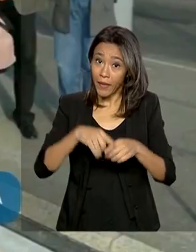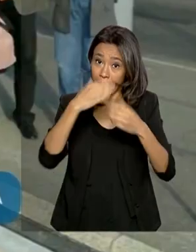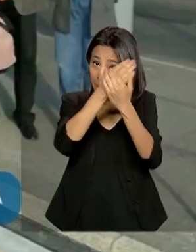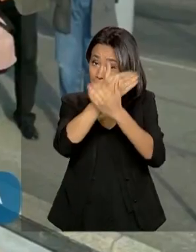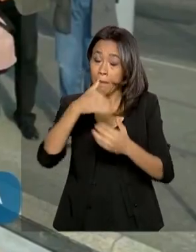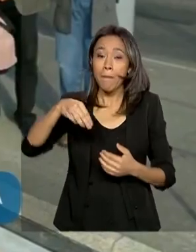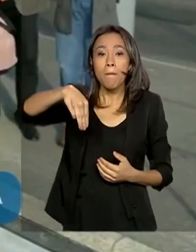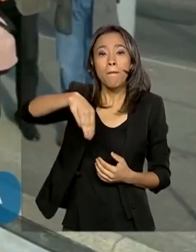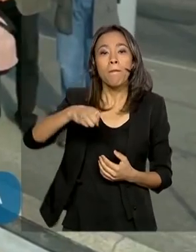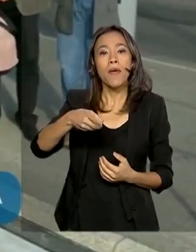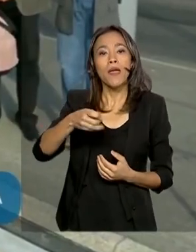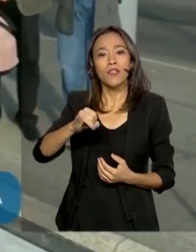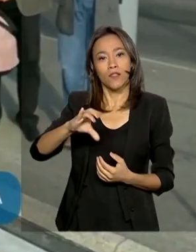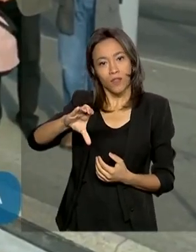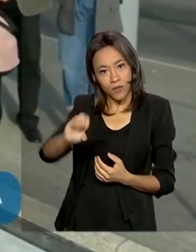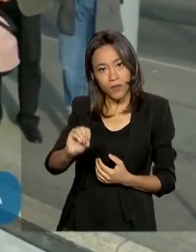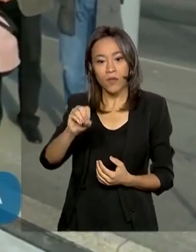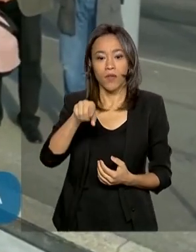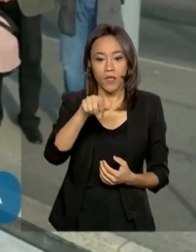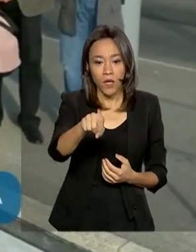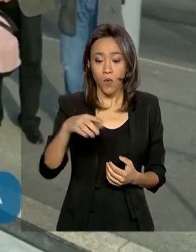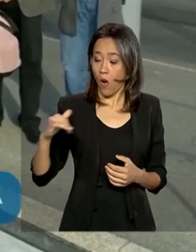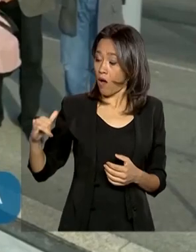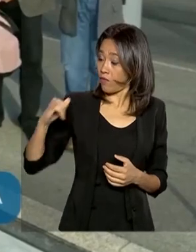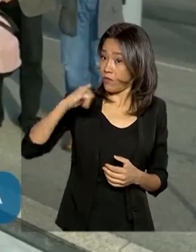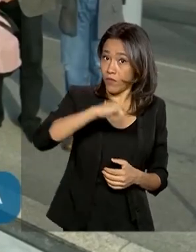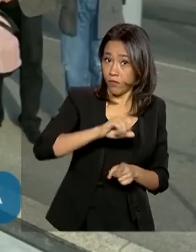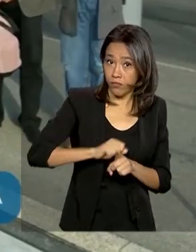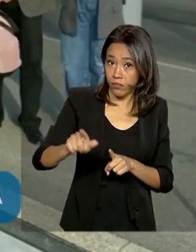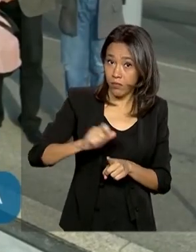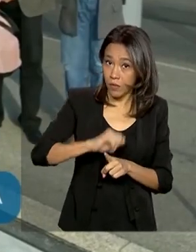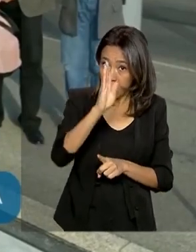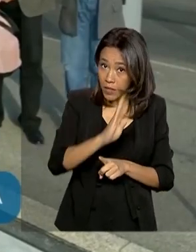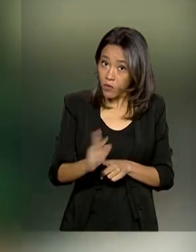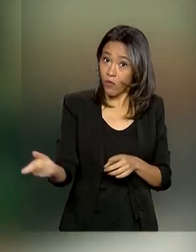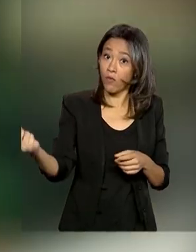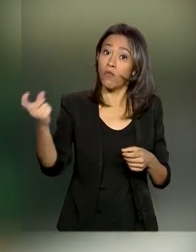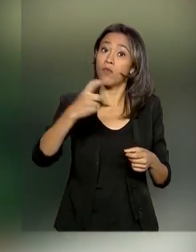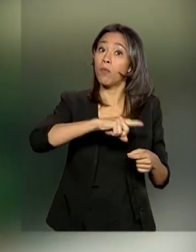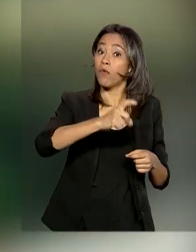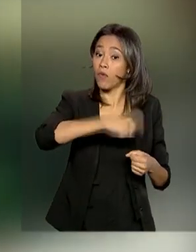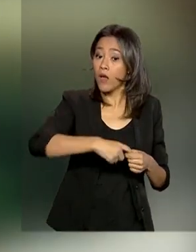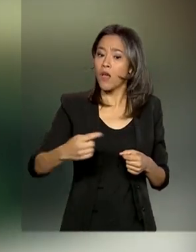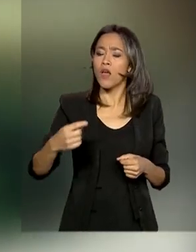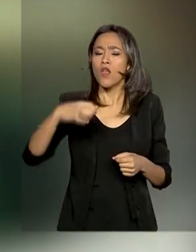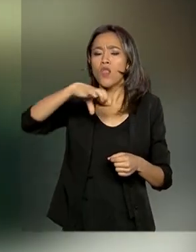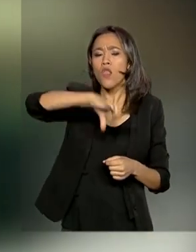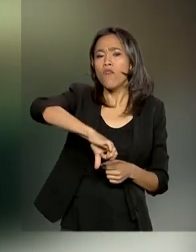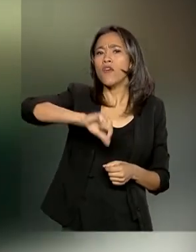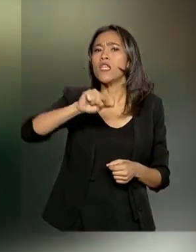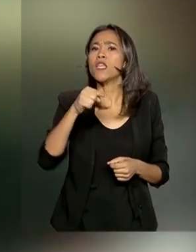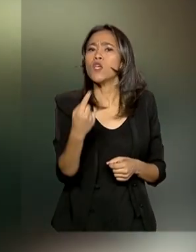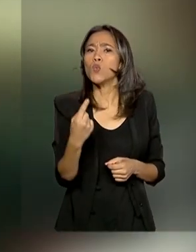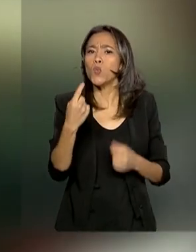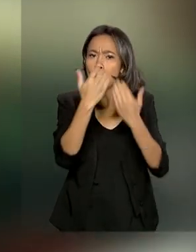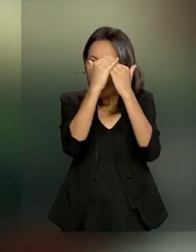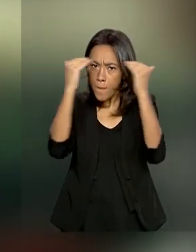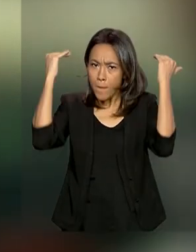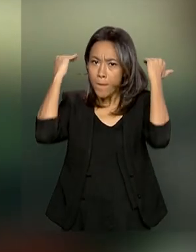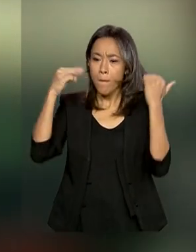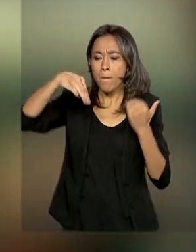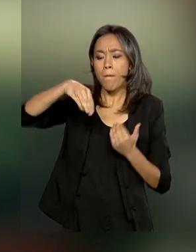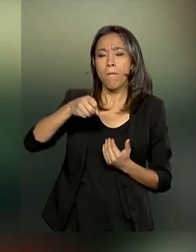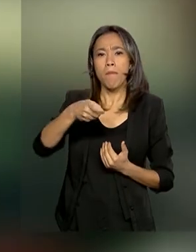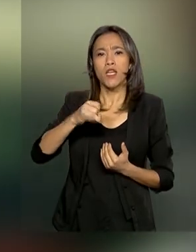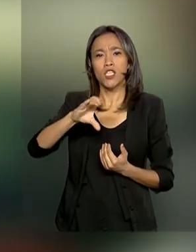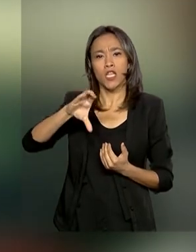último caso, o avião fetado pelo governo brasileiro retornou ao país de origem com 91 mexicanos que estavam no Brasil, numa